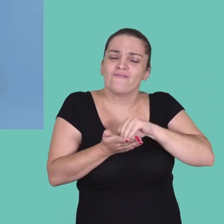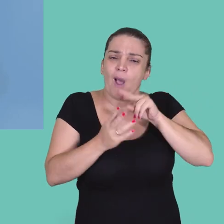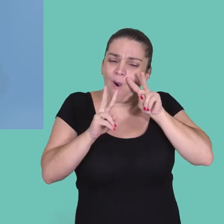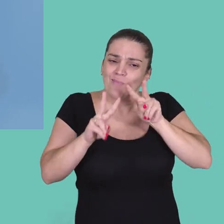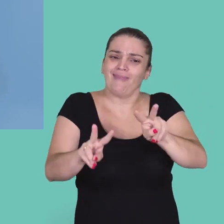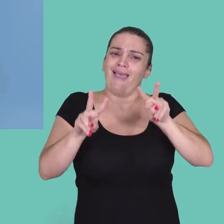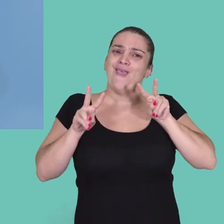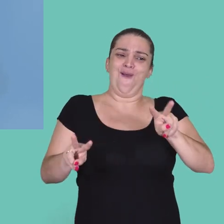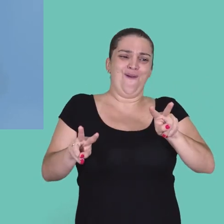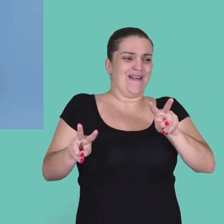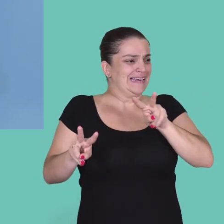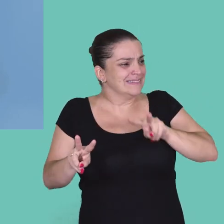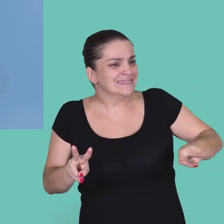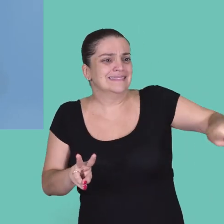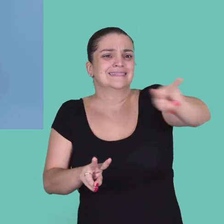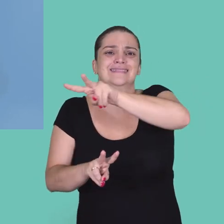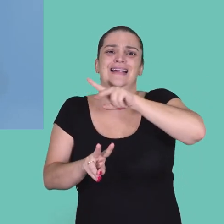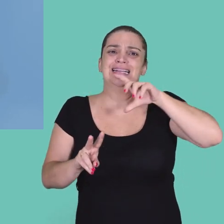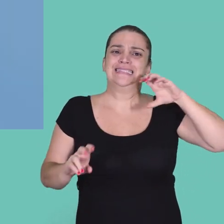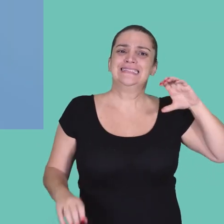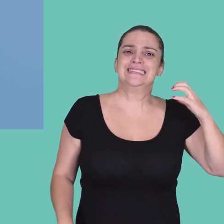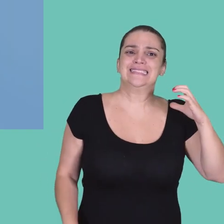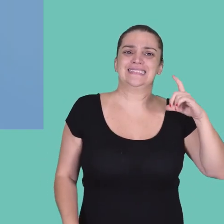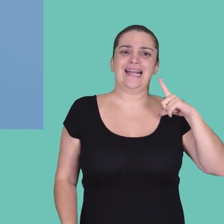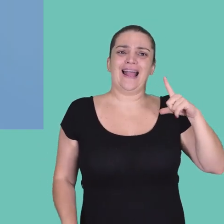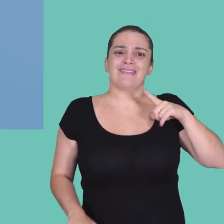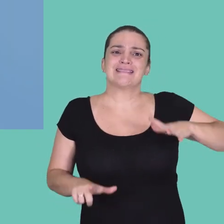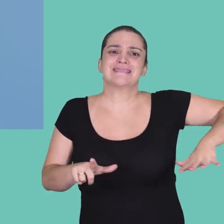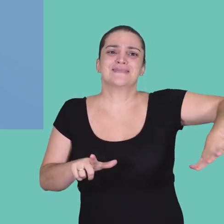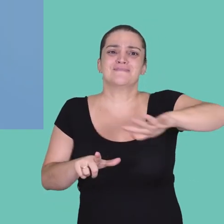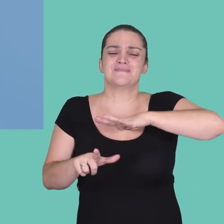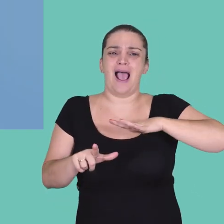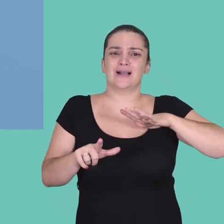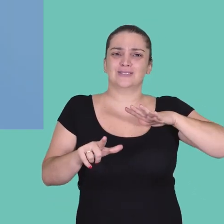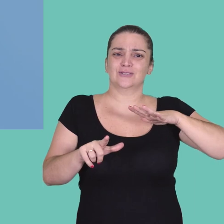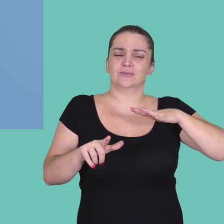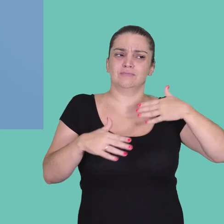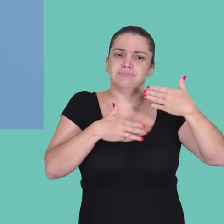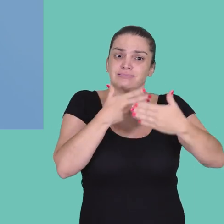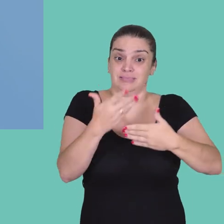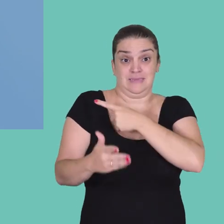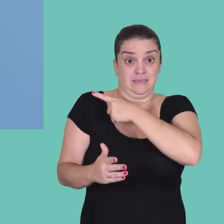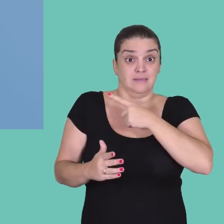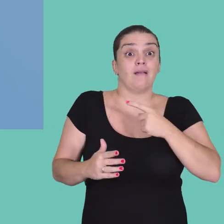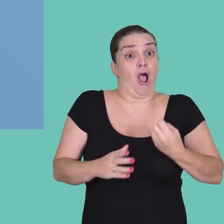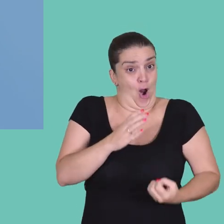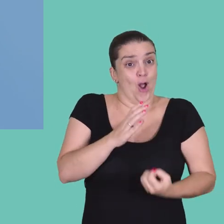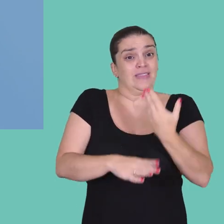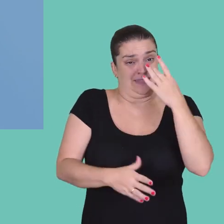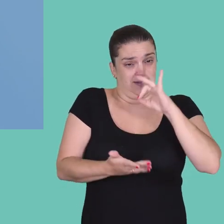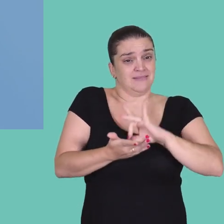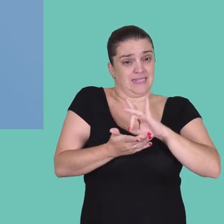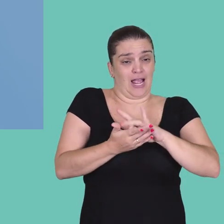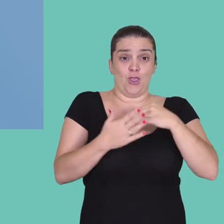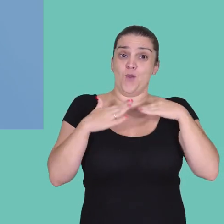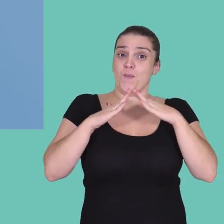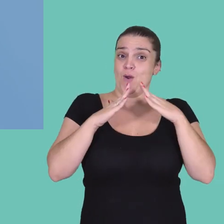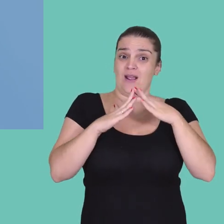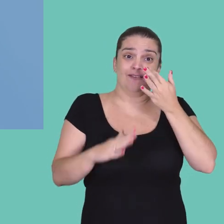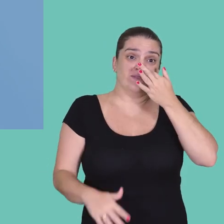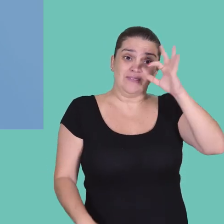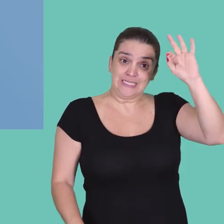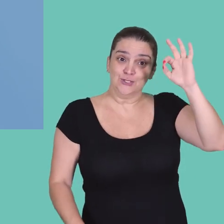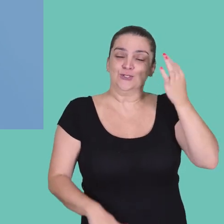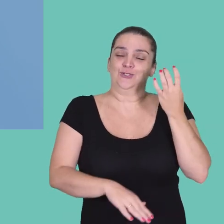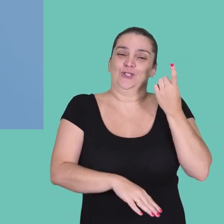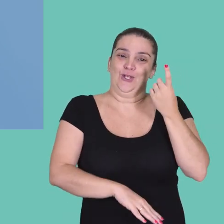reconhecemos o espaço, necessidade da ciência. Esse esquete, esse evento aconteceu comigo, quando eu morava